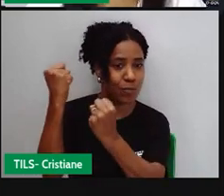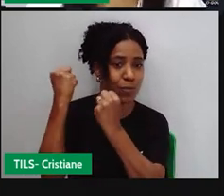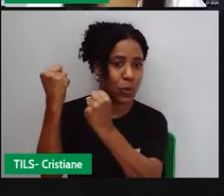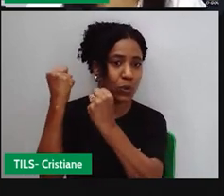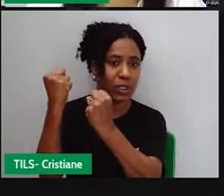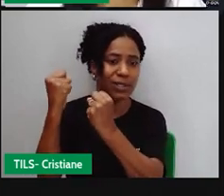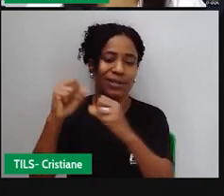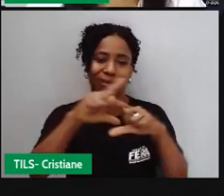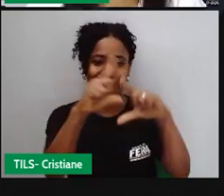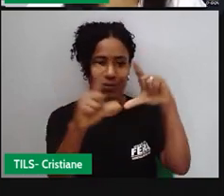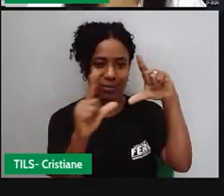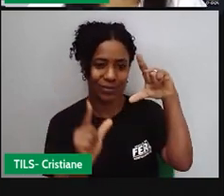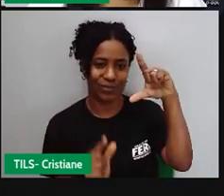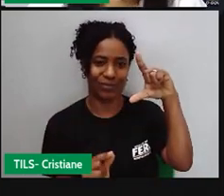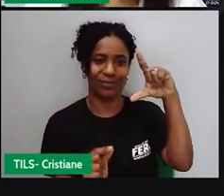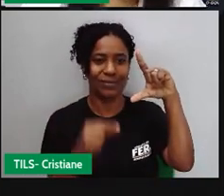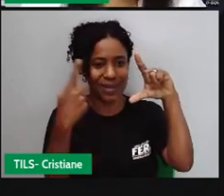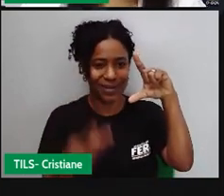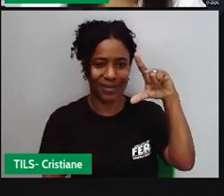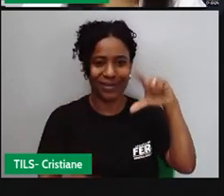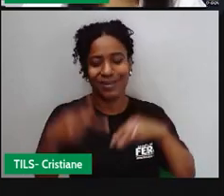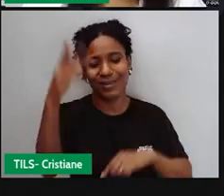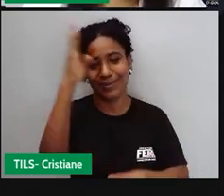dos africanos no nosso país.